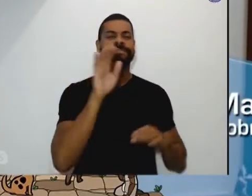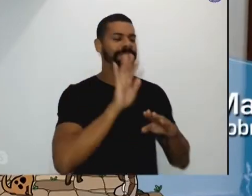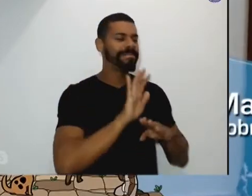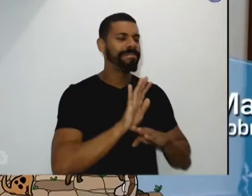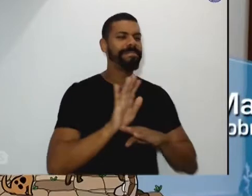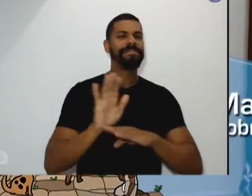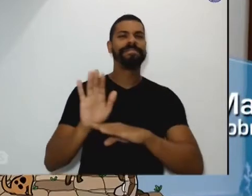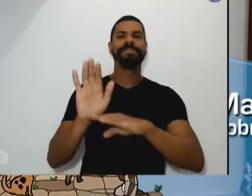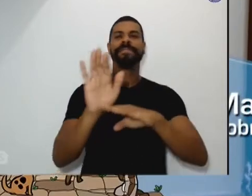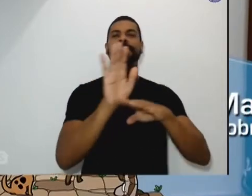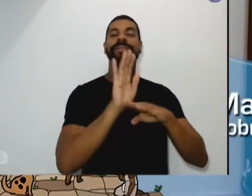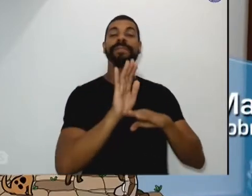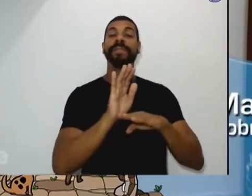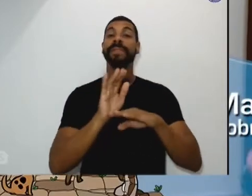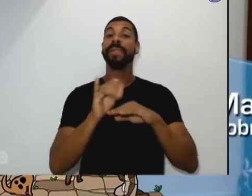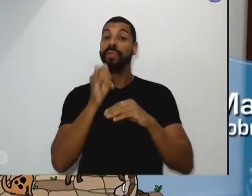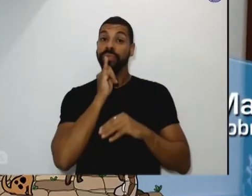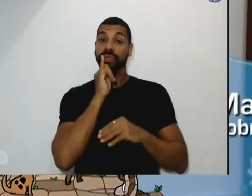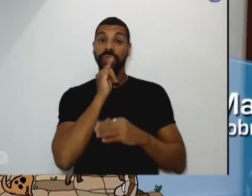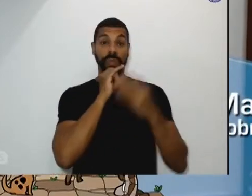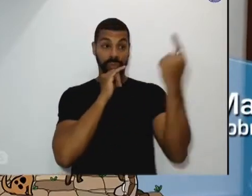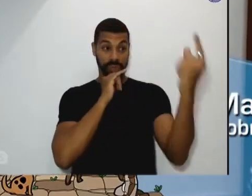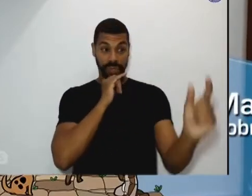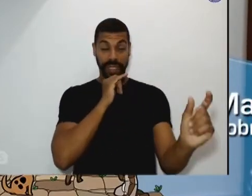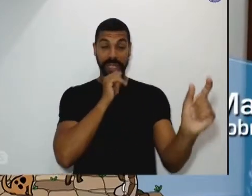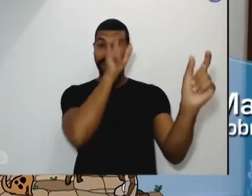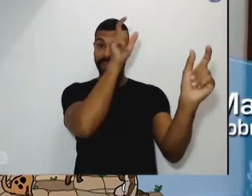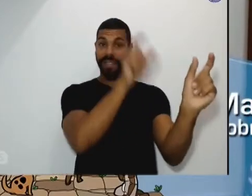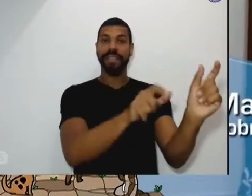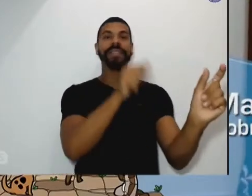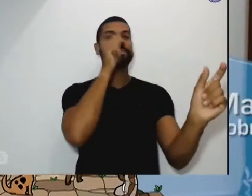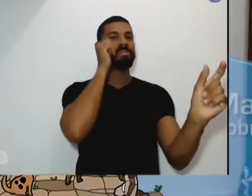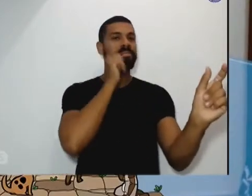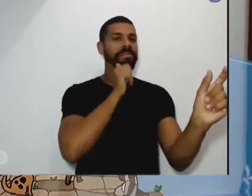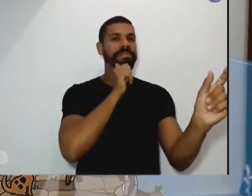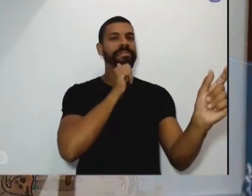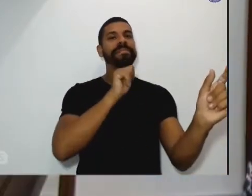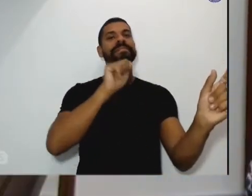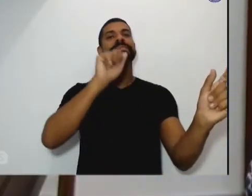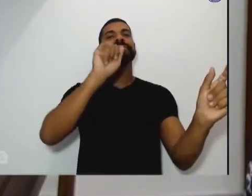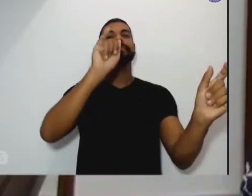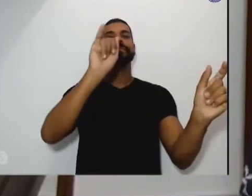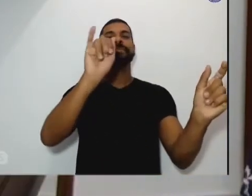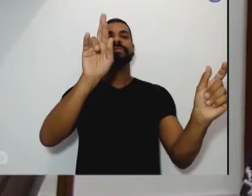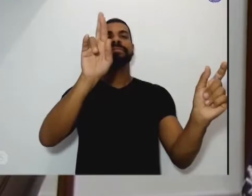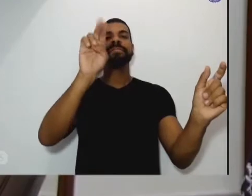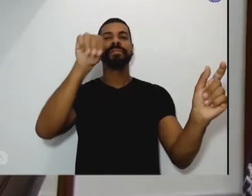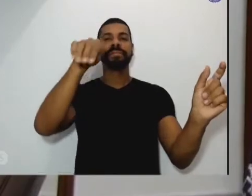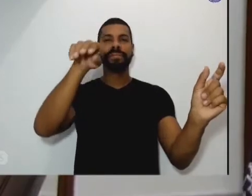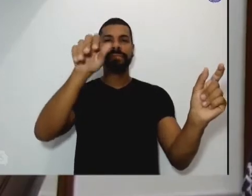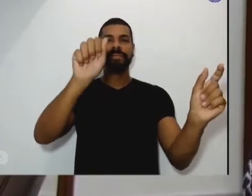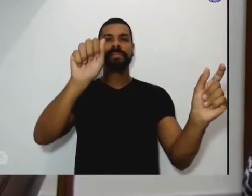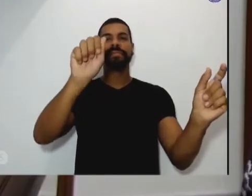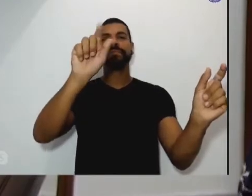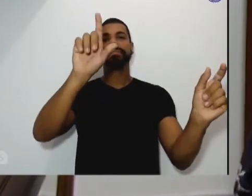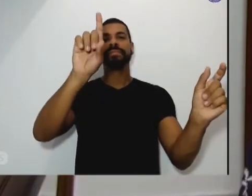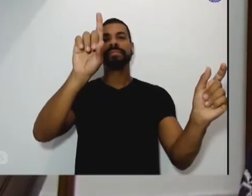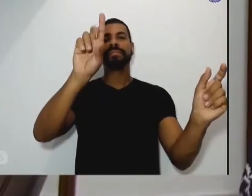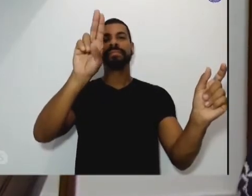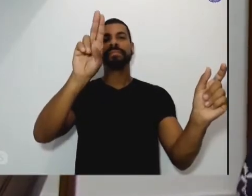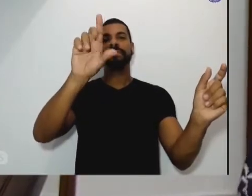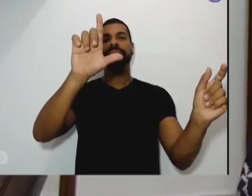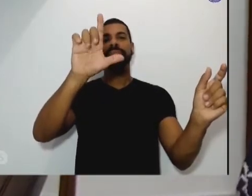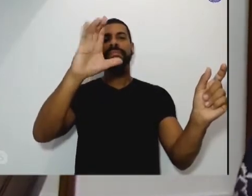usado o exemplo dela para disseminar esses valores, esse compromisso com o outro, esse